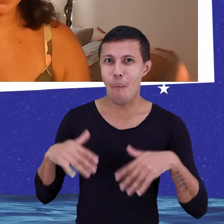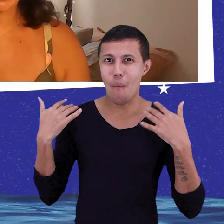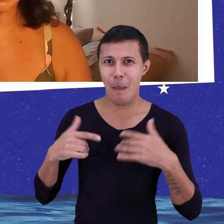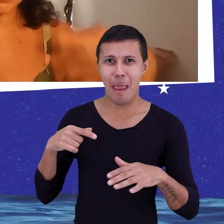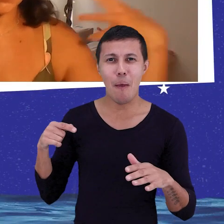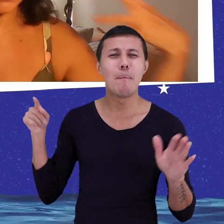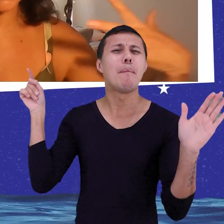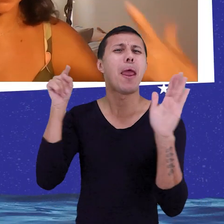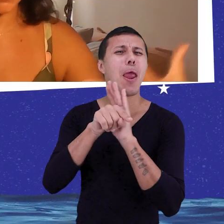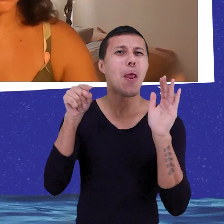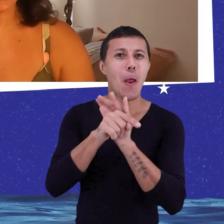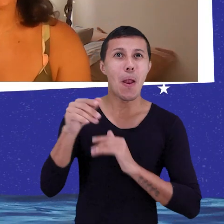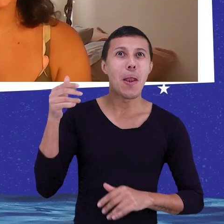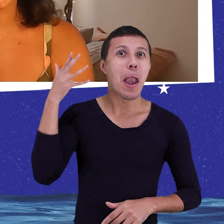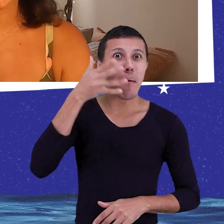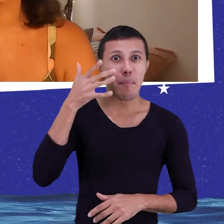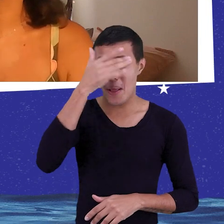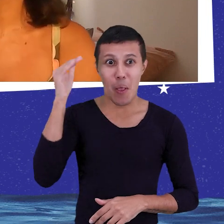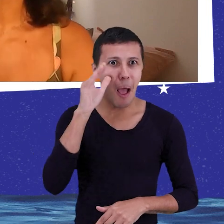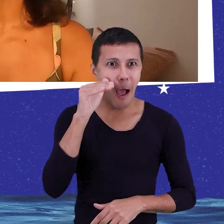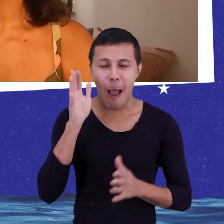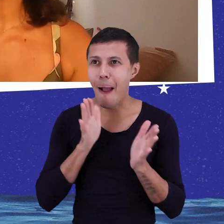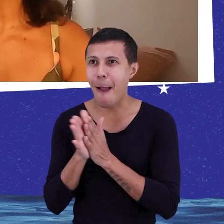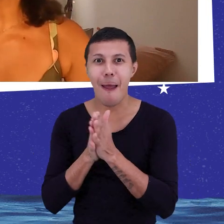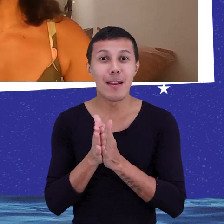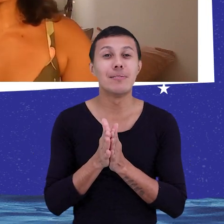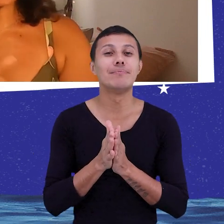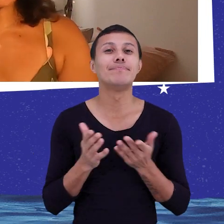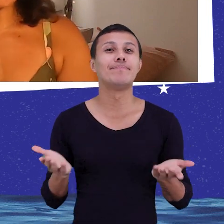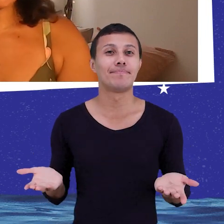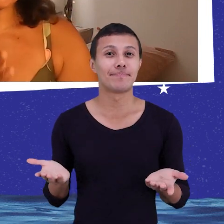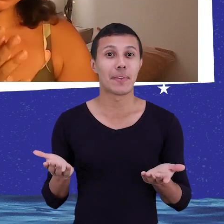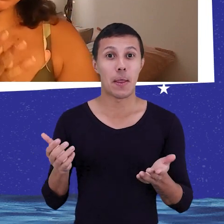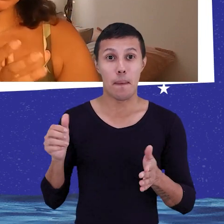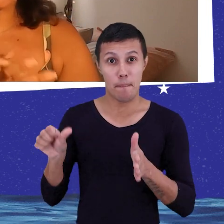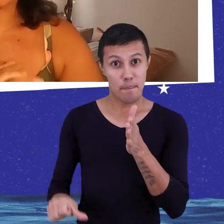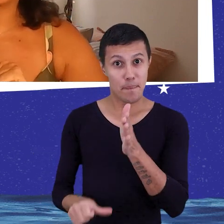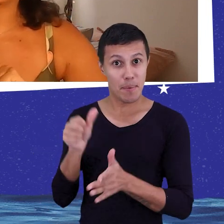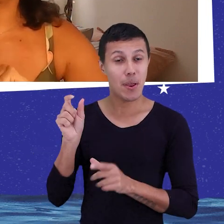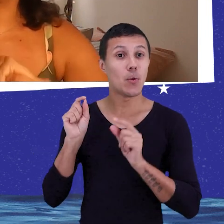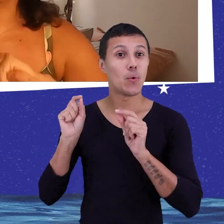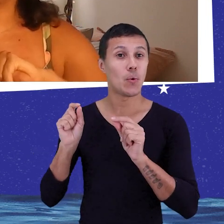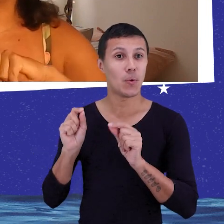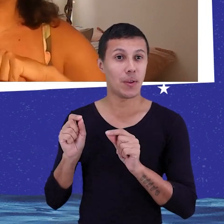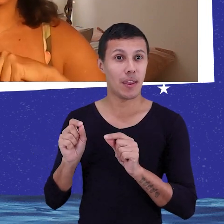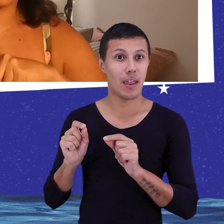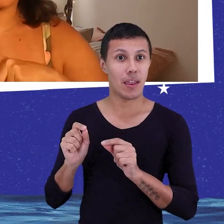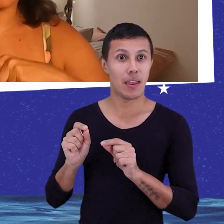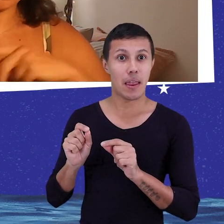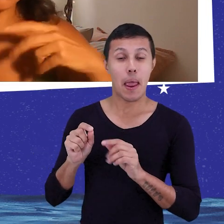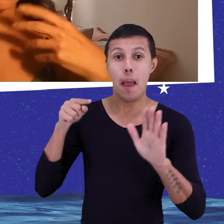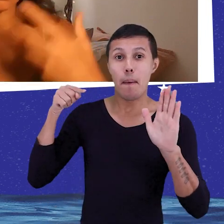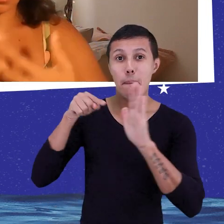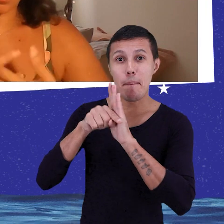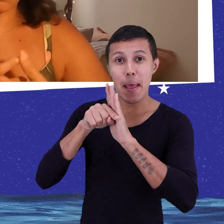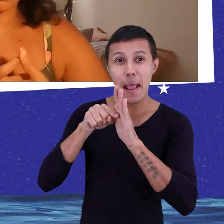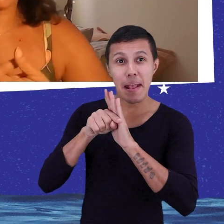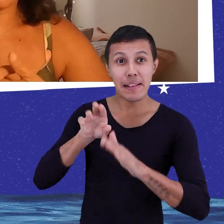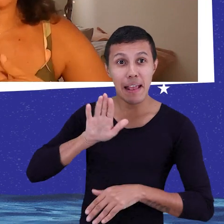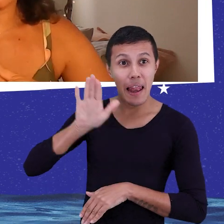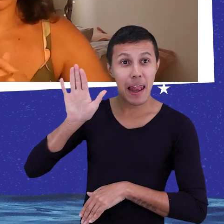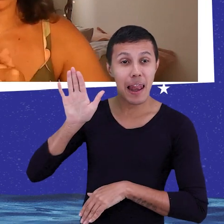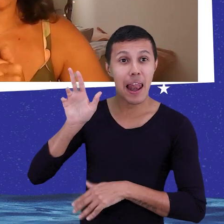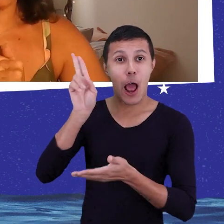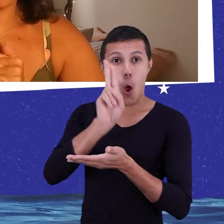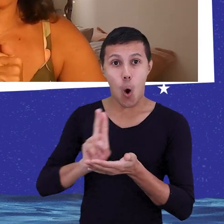no meio da palestra, deixo as pessoas bem curiosas. E a primeira origem disso, ela veio de uma teoria, uma pesquisa de Harvard,